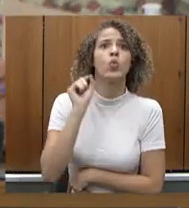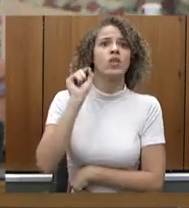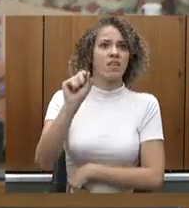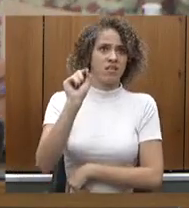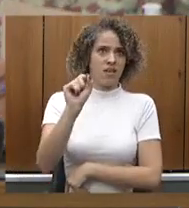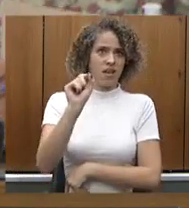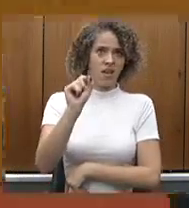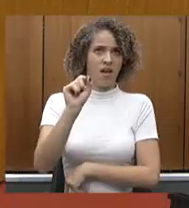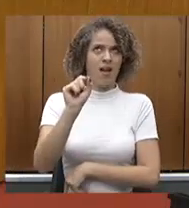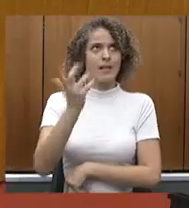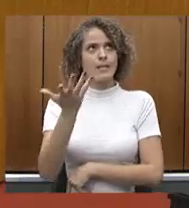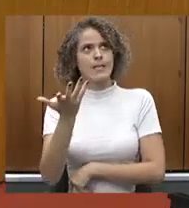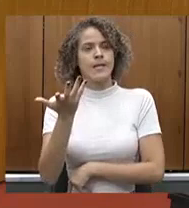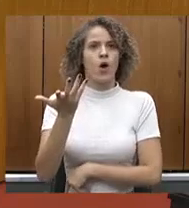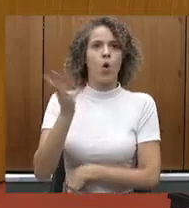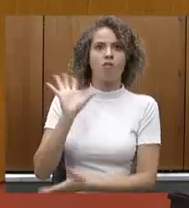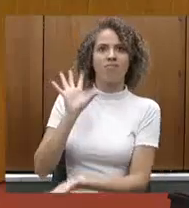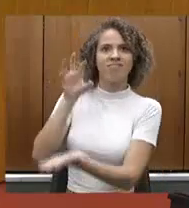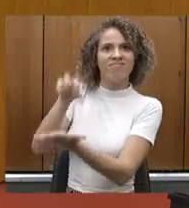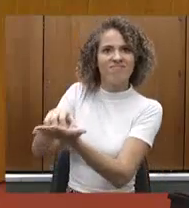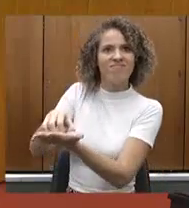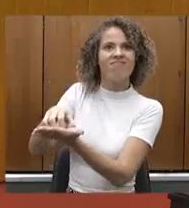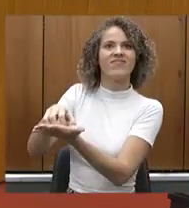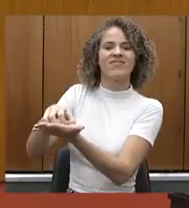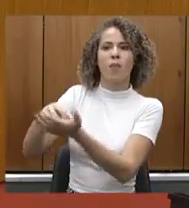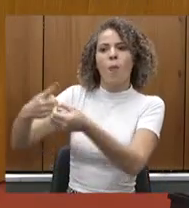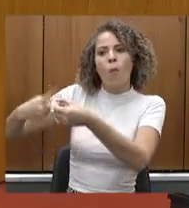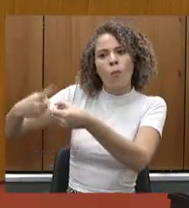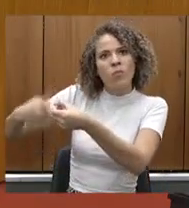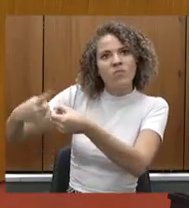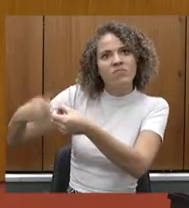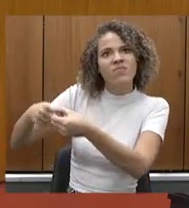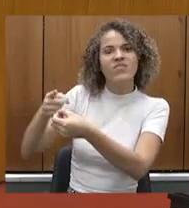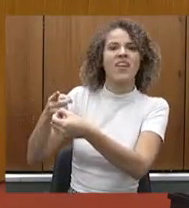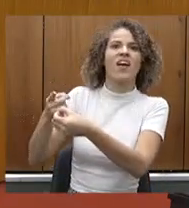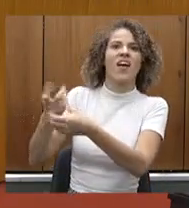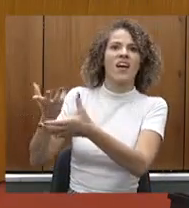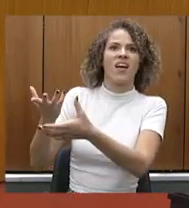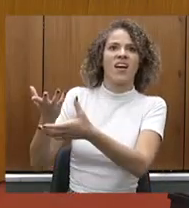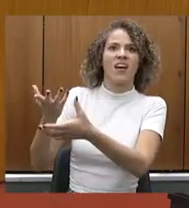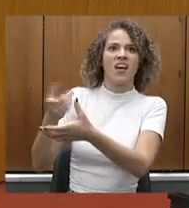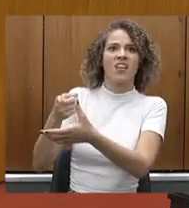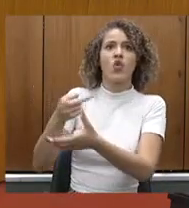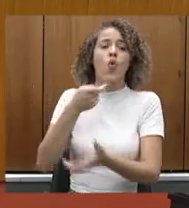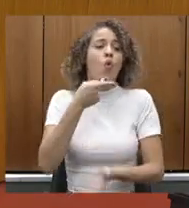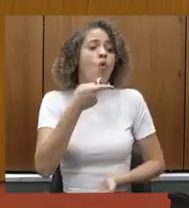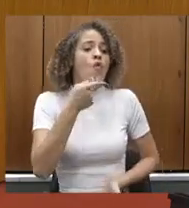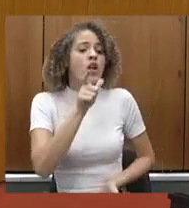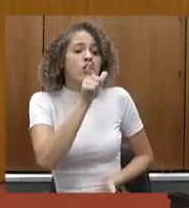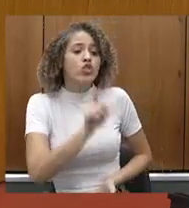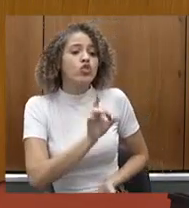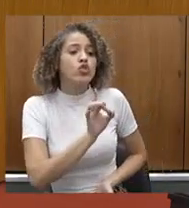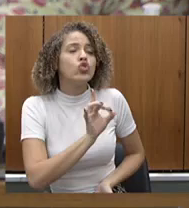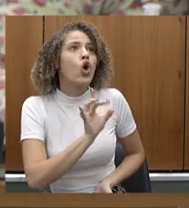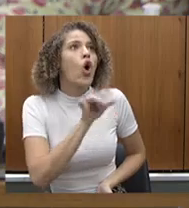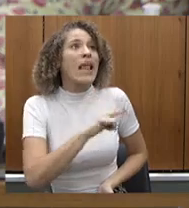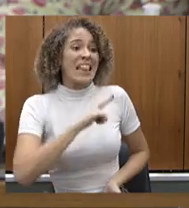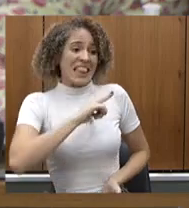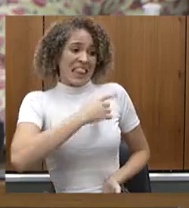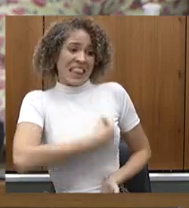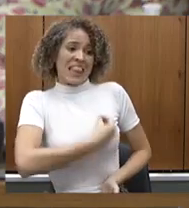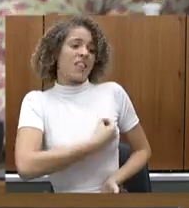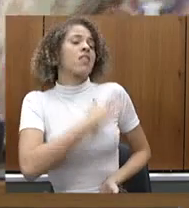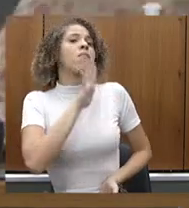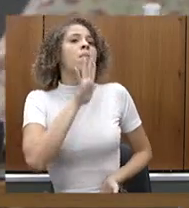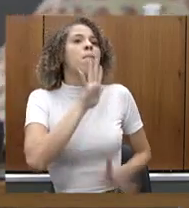de estar aos municípios não sei o custo que isso seria para o Estado estou falando só da vontade que a gente tem porque